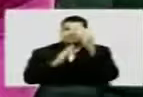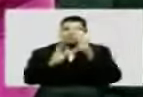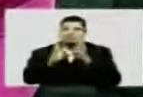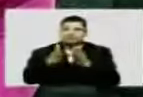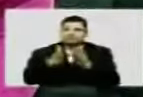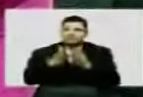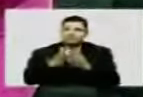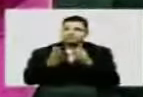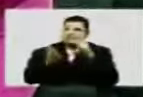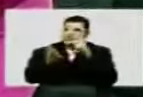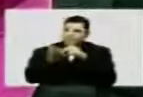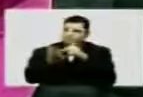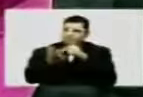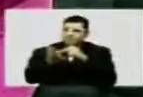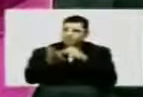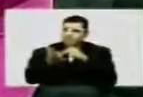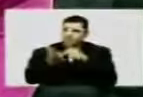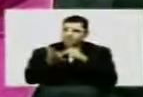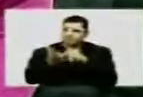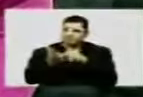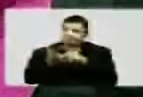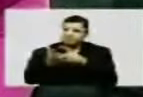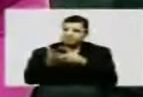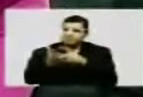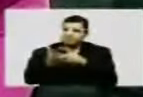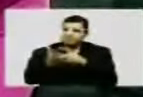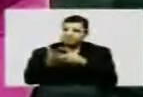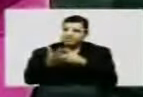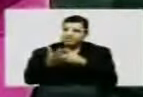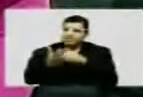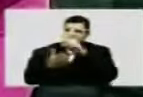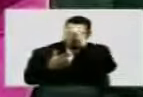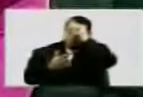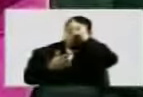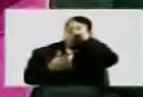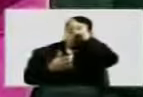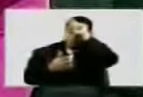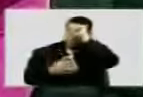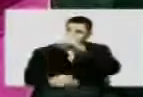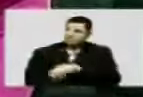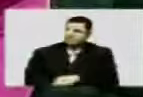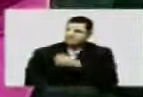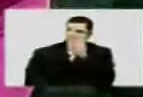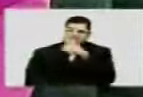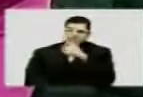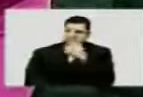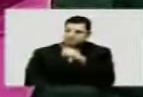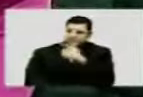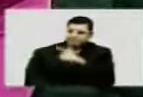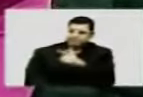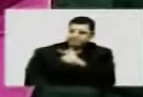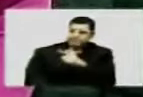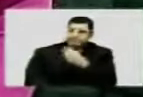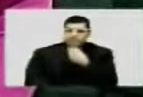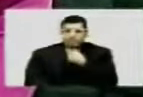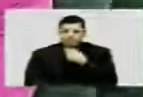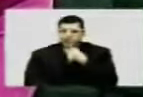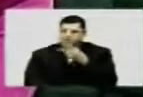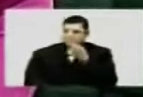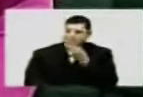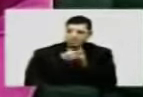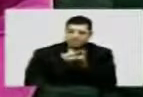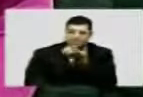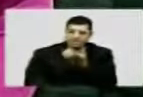Solimões está realmente à mercê das baratas. não tem, não se pode